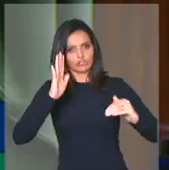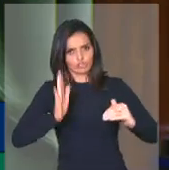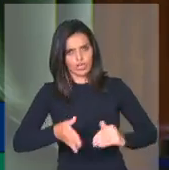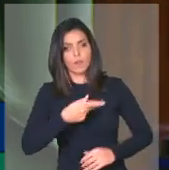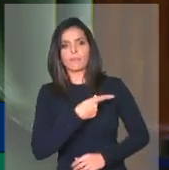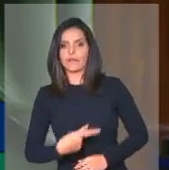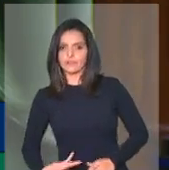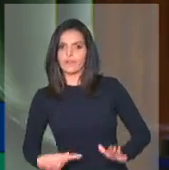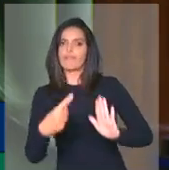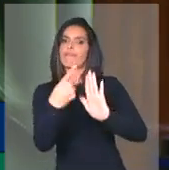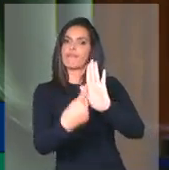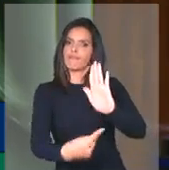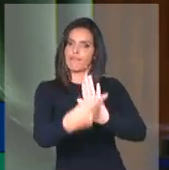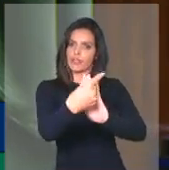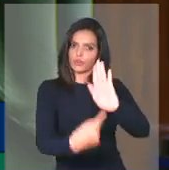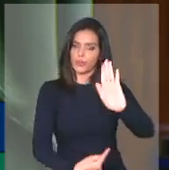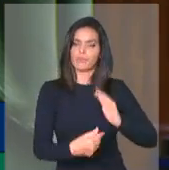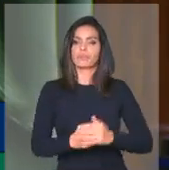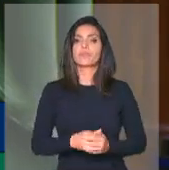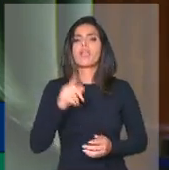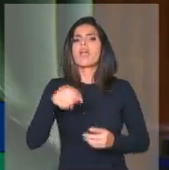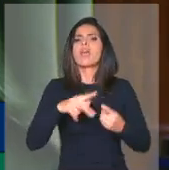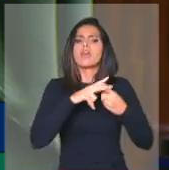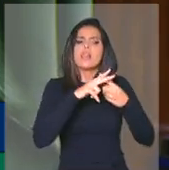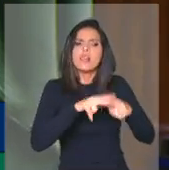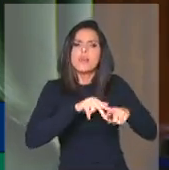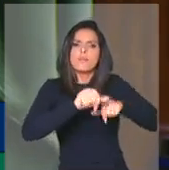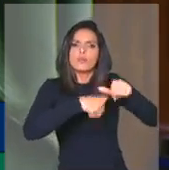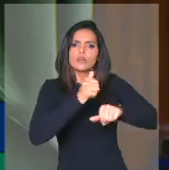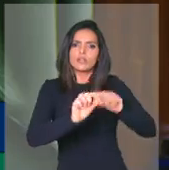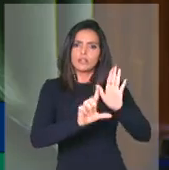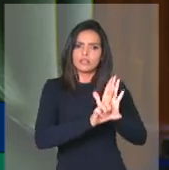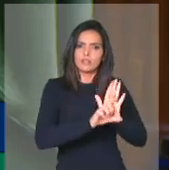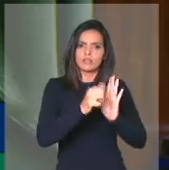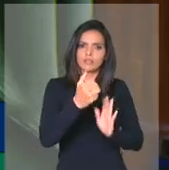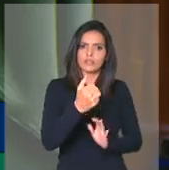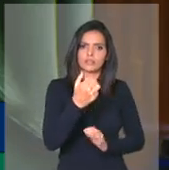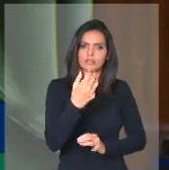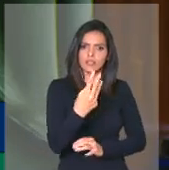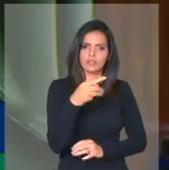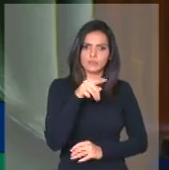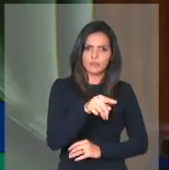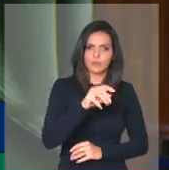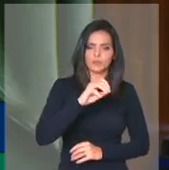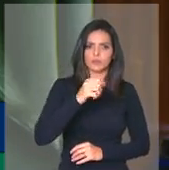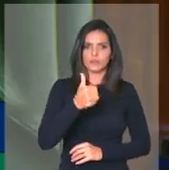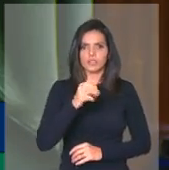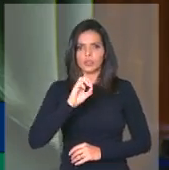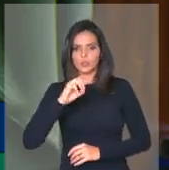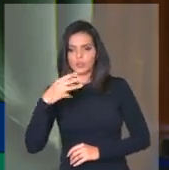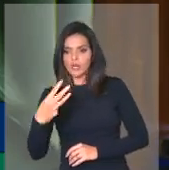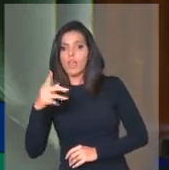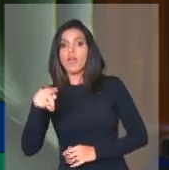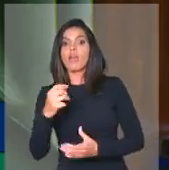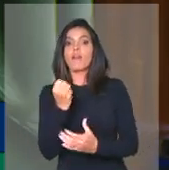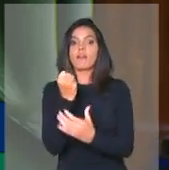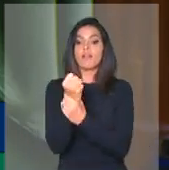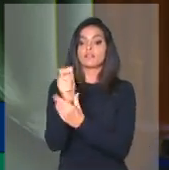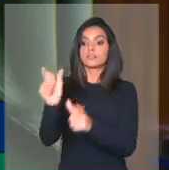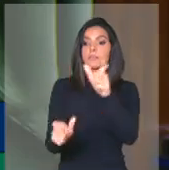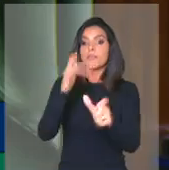Uma alteração na lei 13.103 para garantir ao motorista